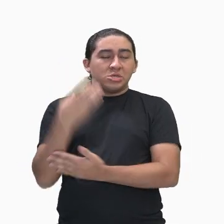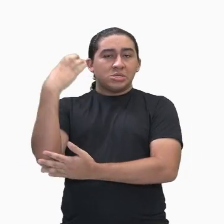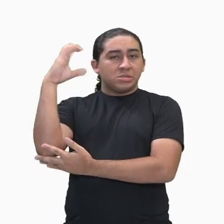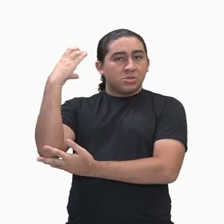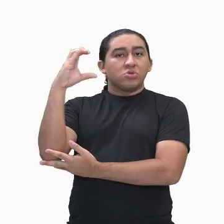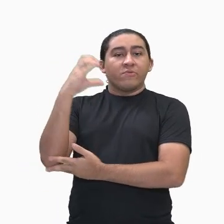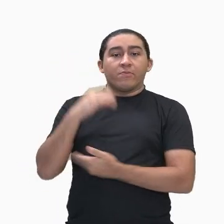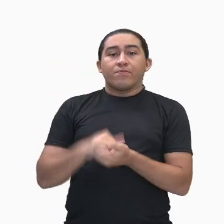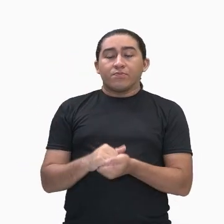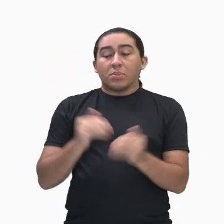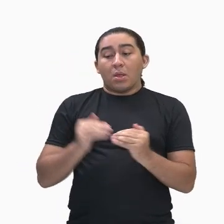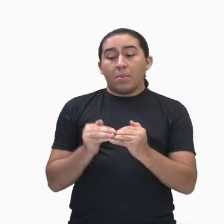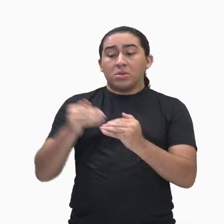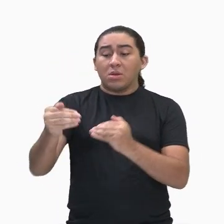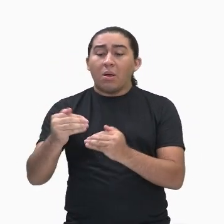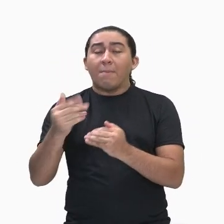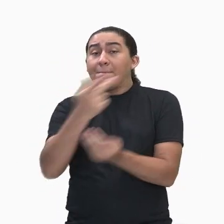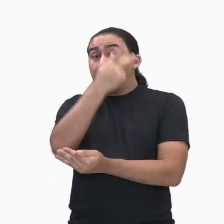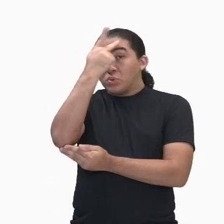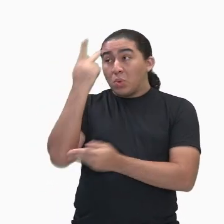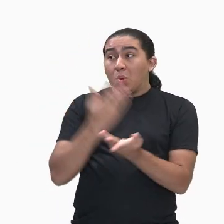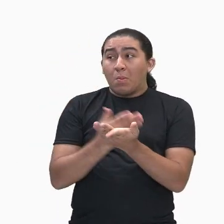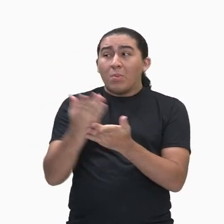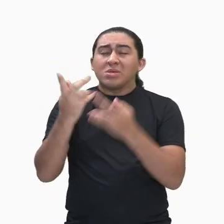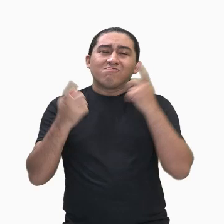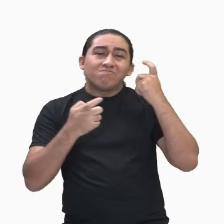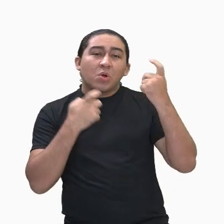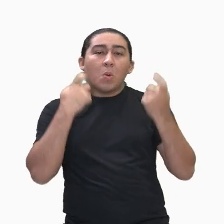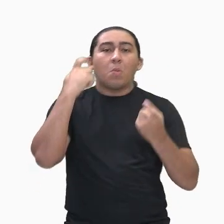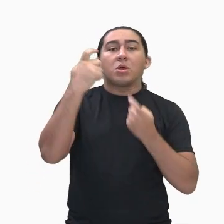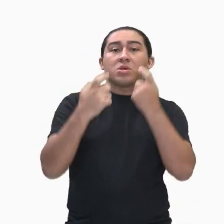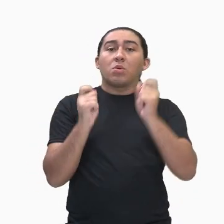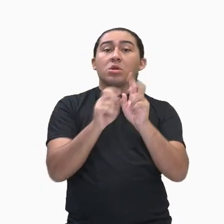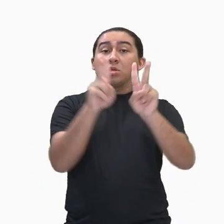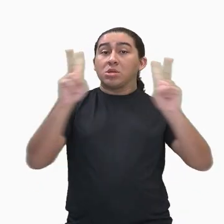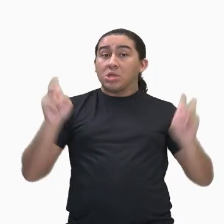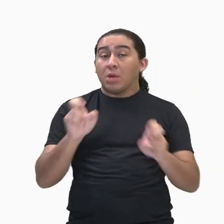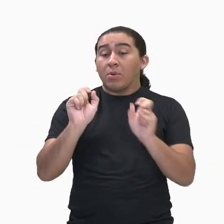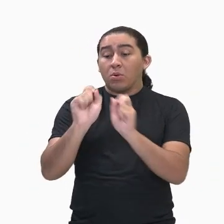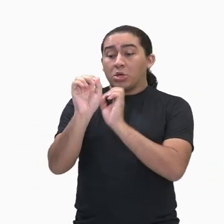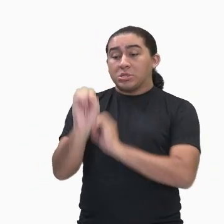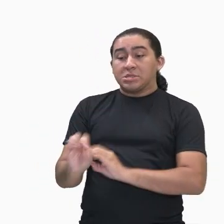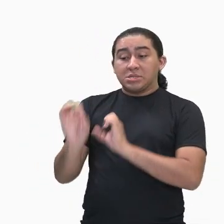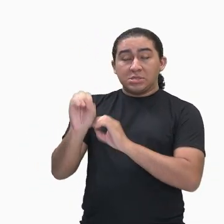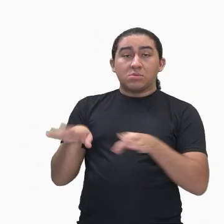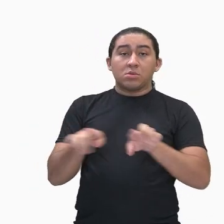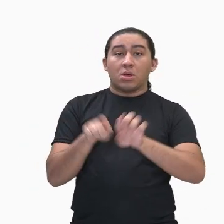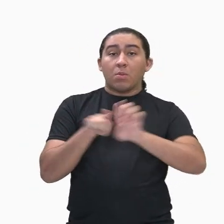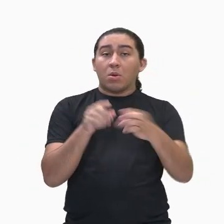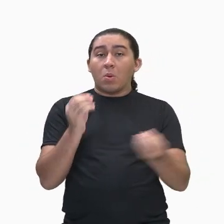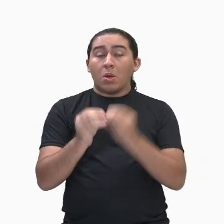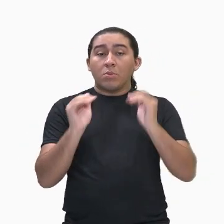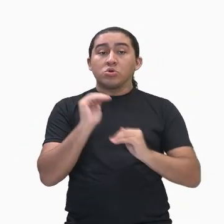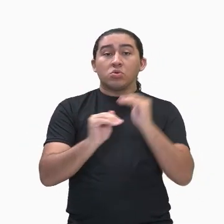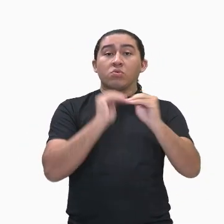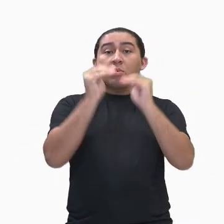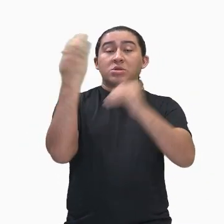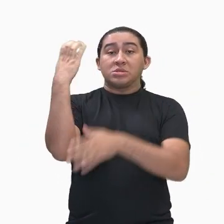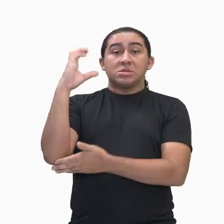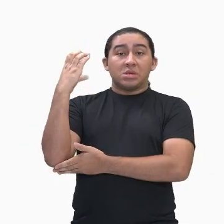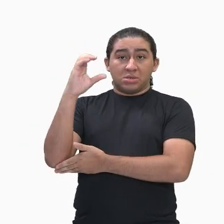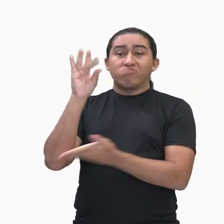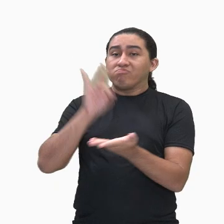começa a haver aquela preocupação com a questão da educação, do avanço da ciência, né?